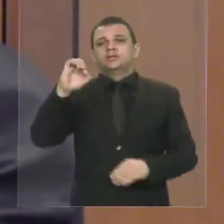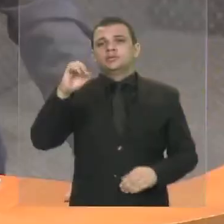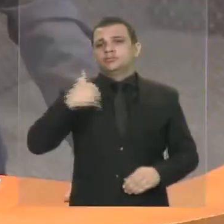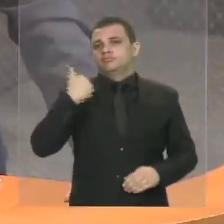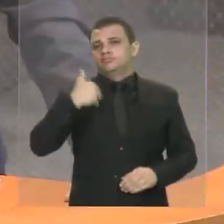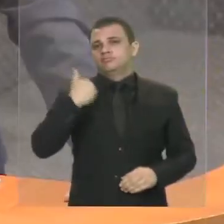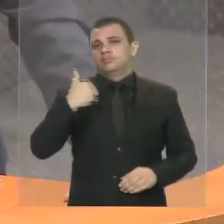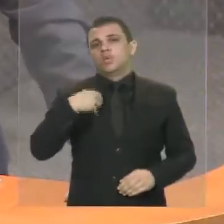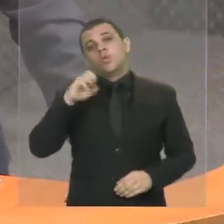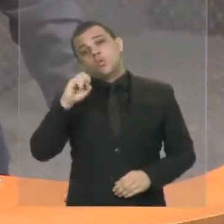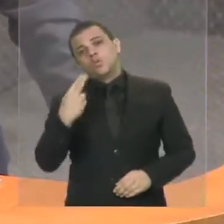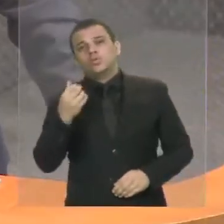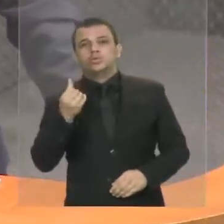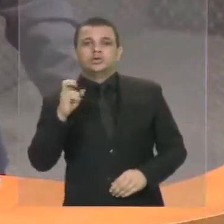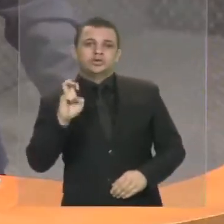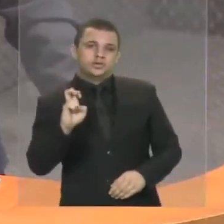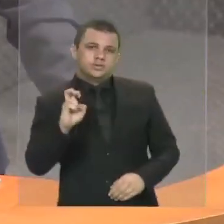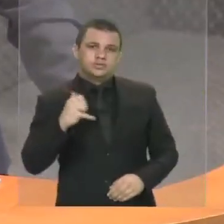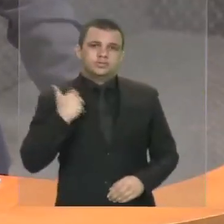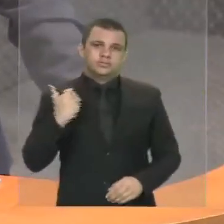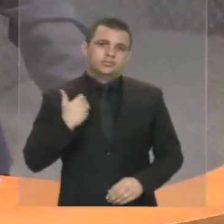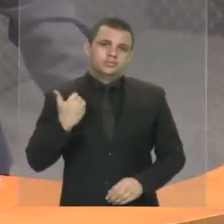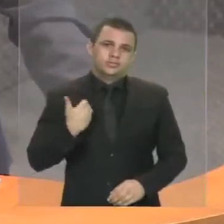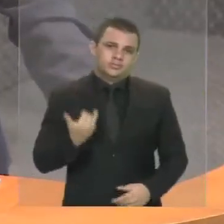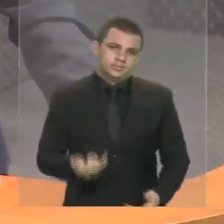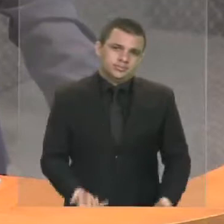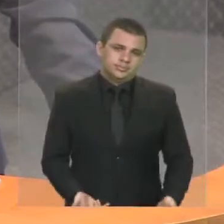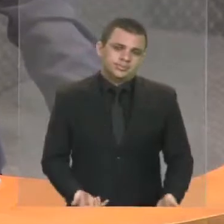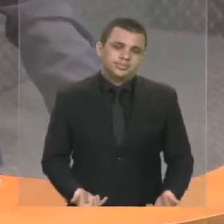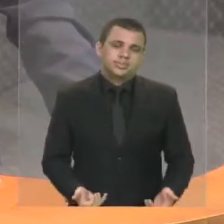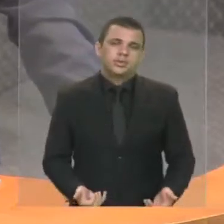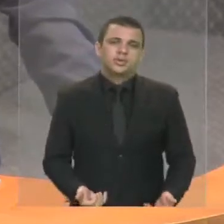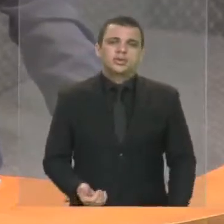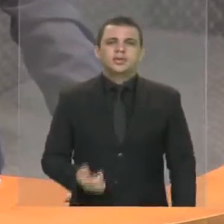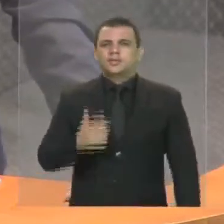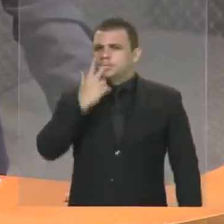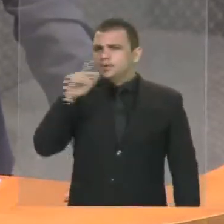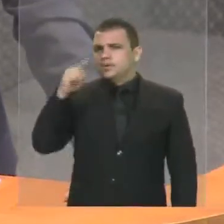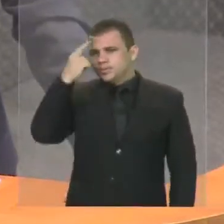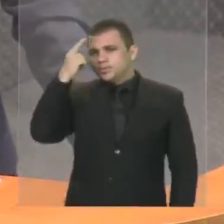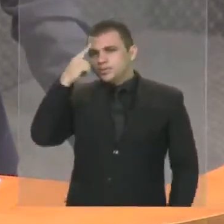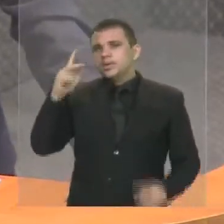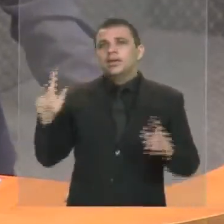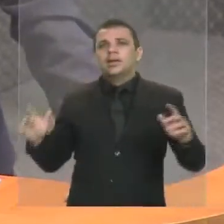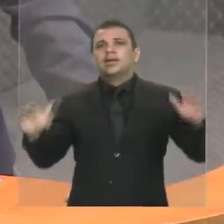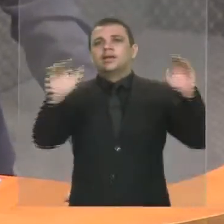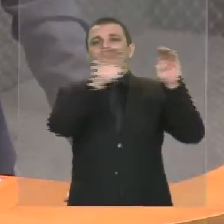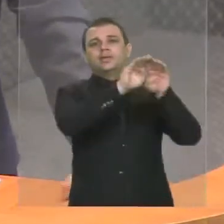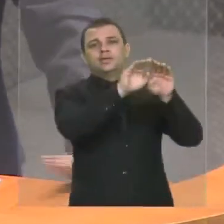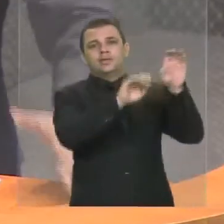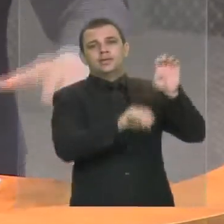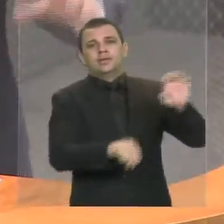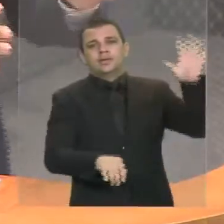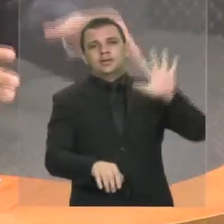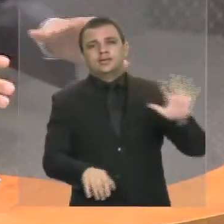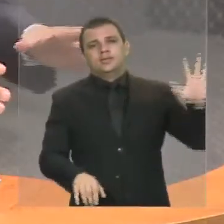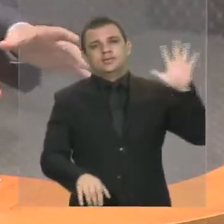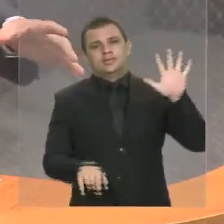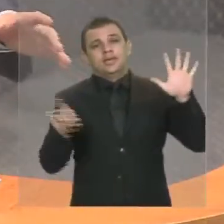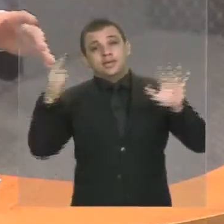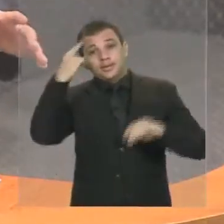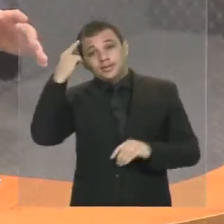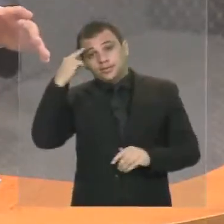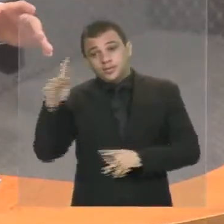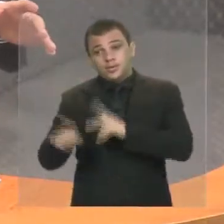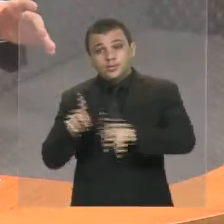ou no mínimo 65 anos de idade. Eles pensam que estão na Europa, eles acham que o povo brasileiro,